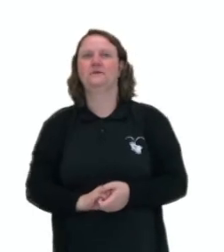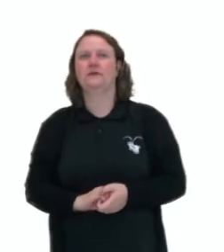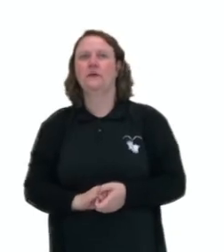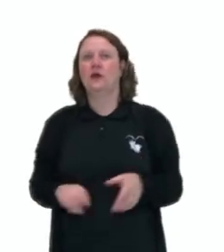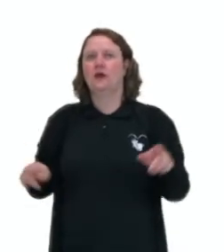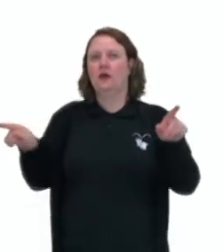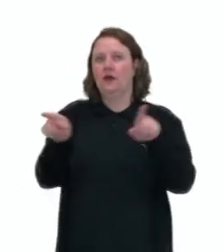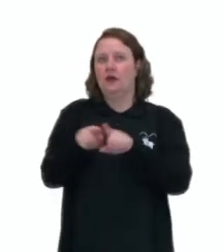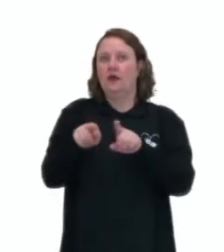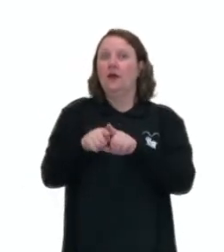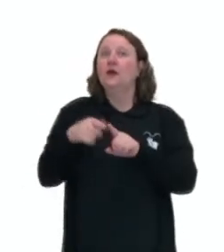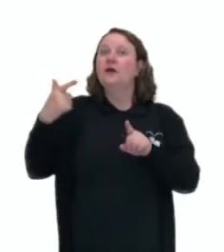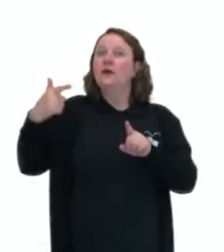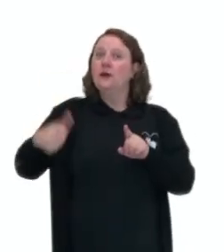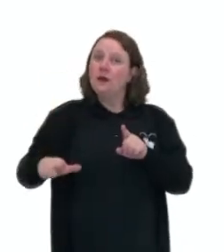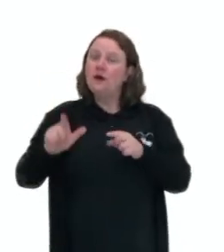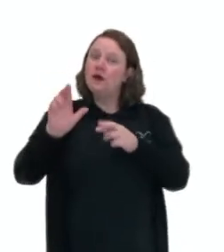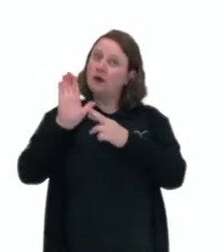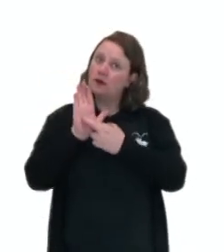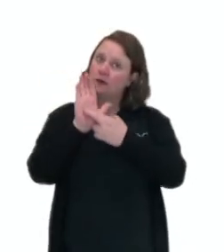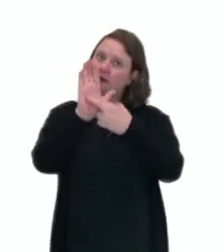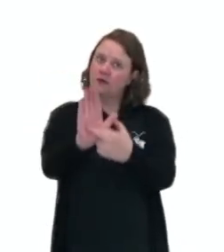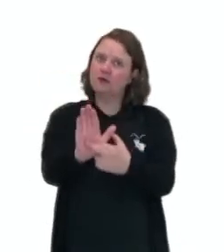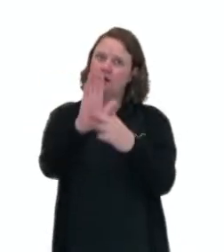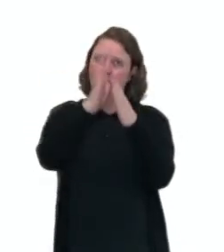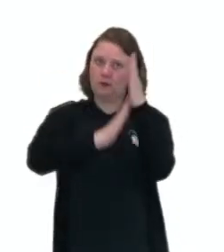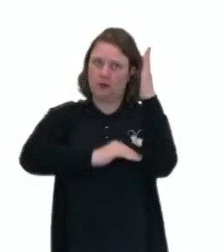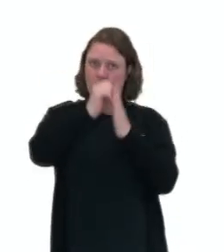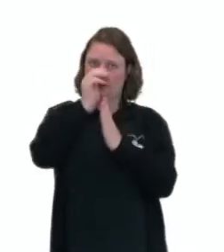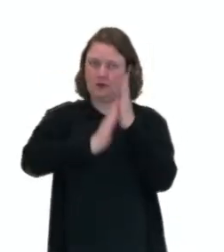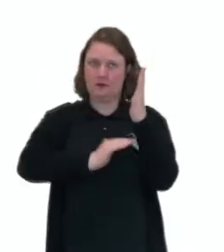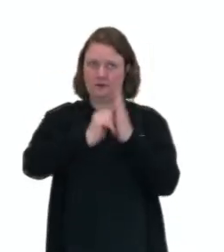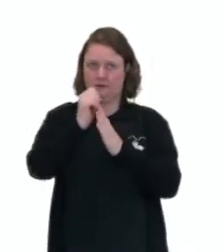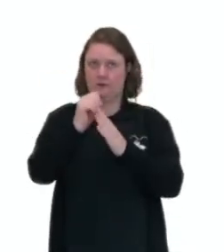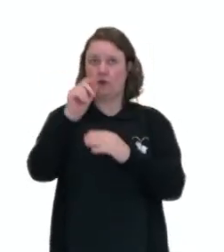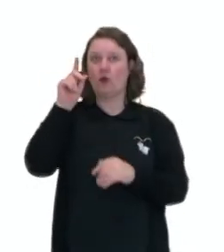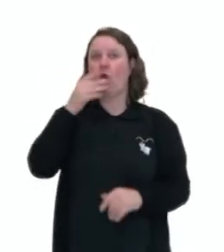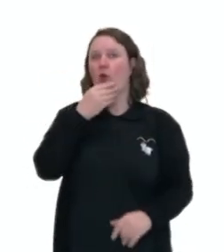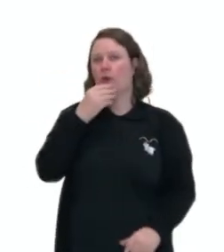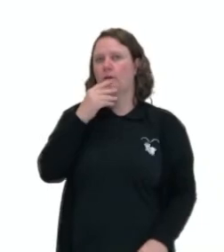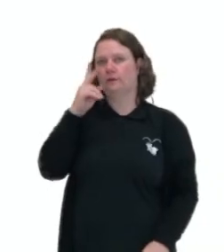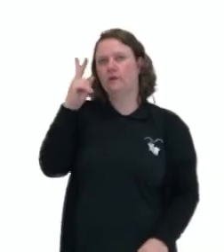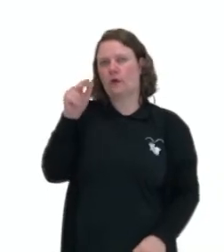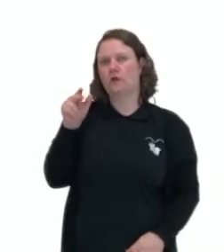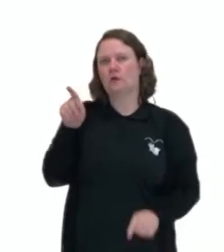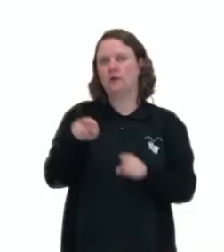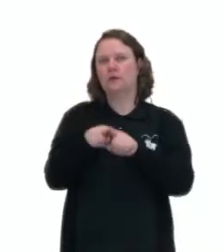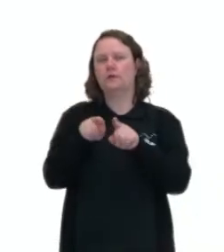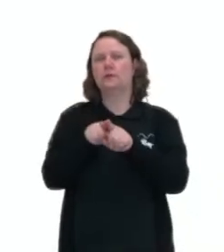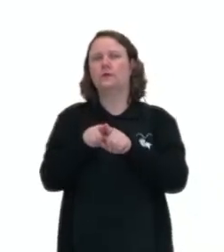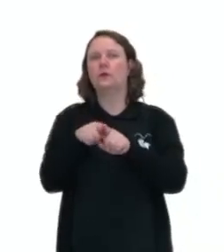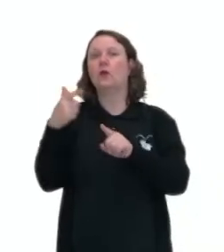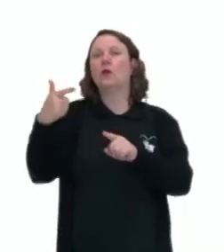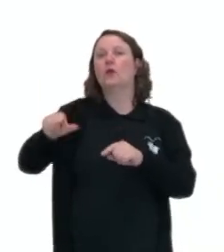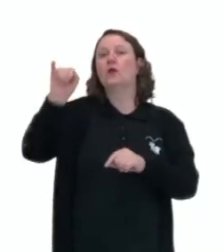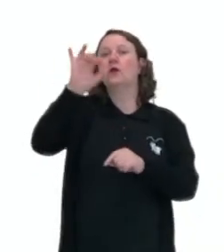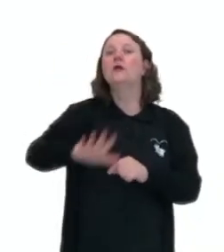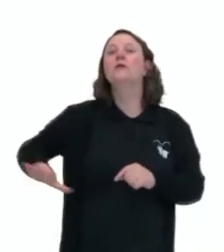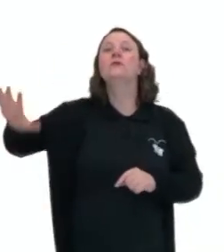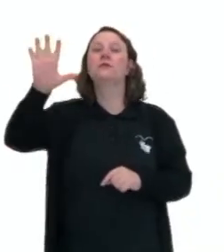trouxe uma outra pintura do Alfredo Anderson, que retrata também uma outra imagem,